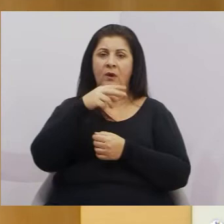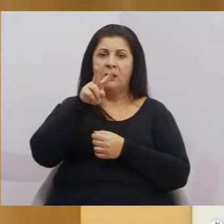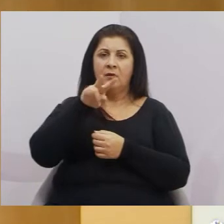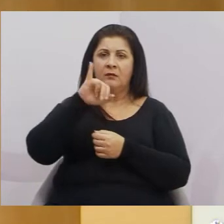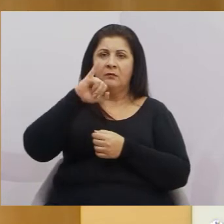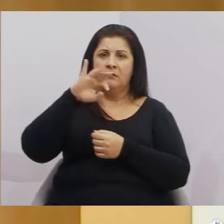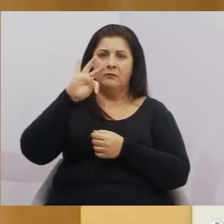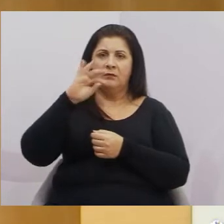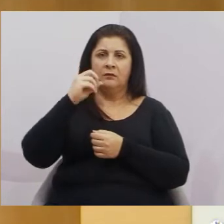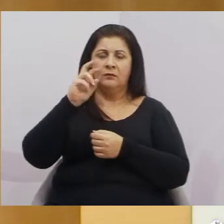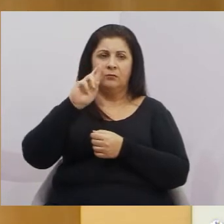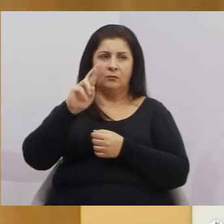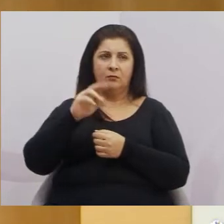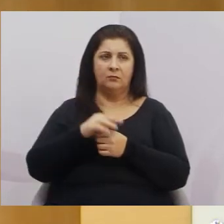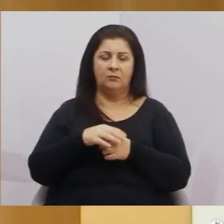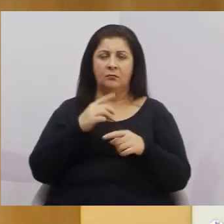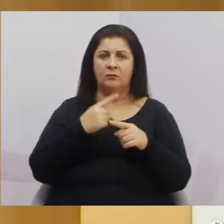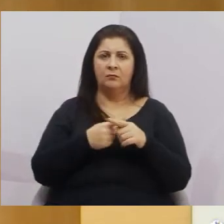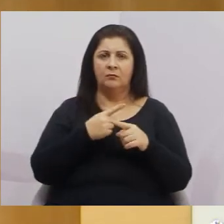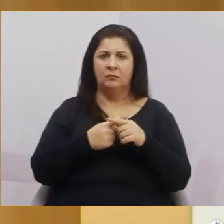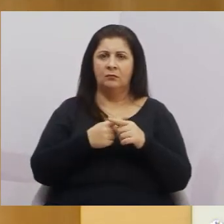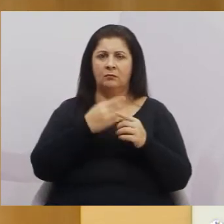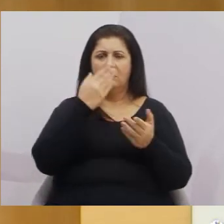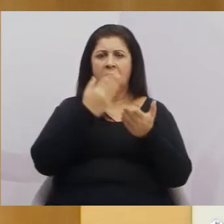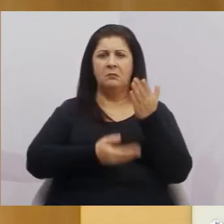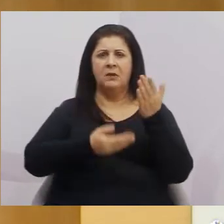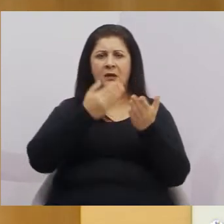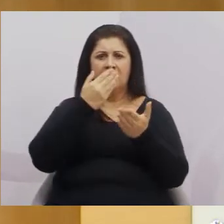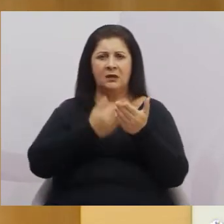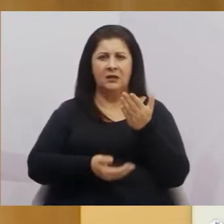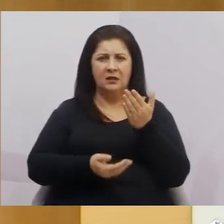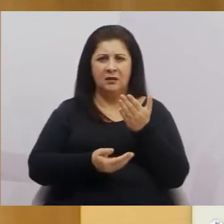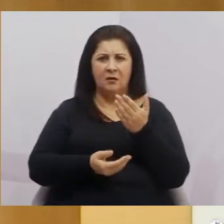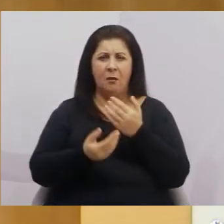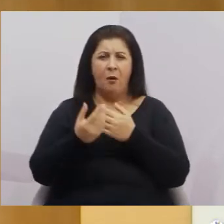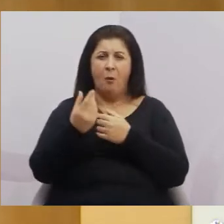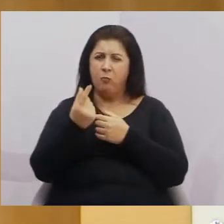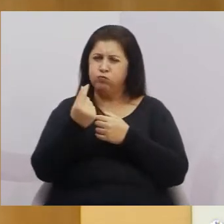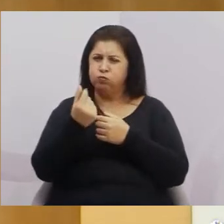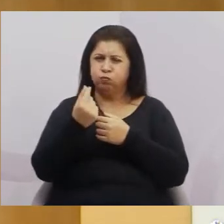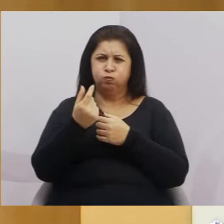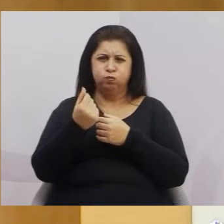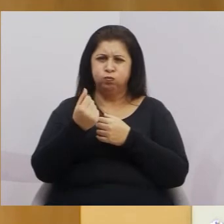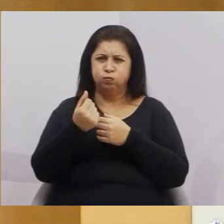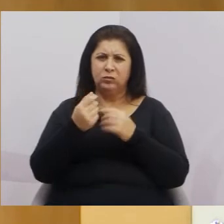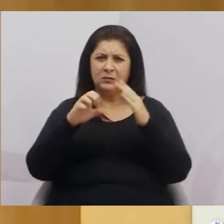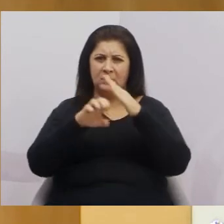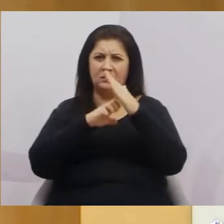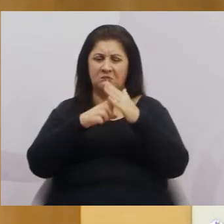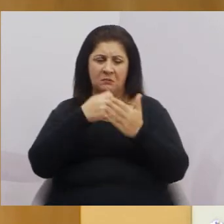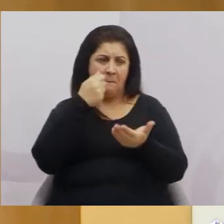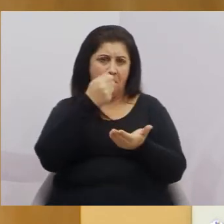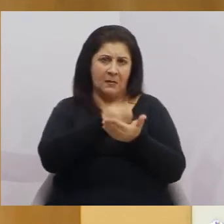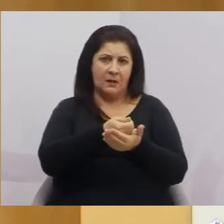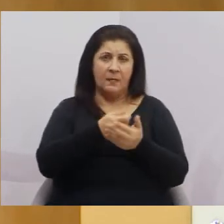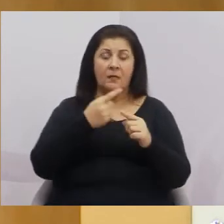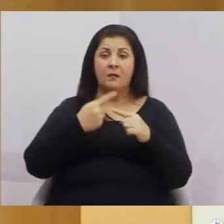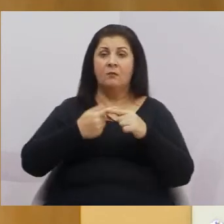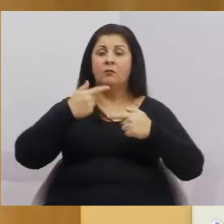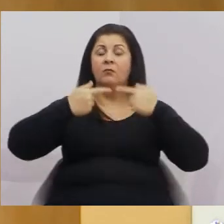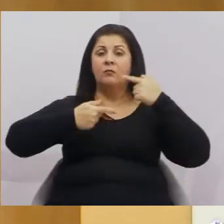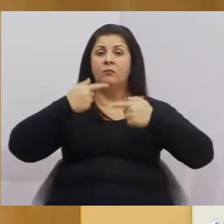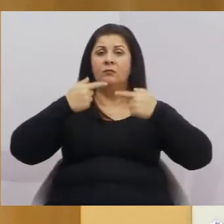um patrocínio, vamos dizer, milionário como bilionário, após a polêmica